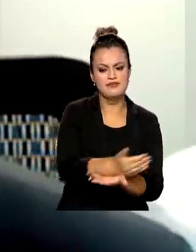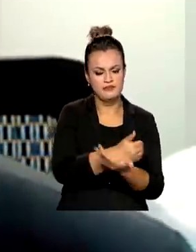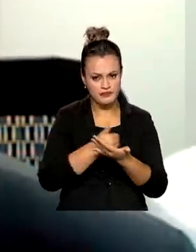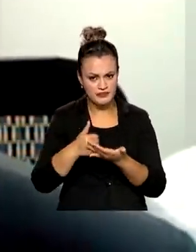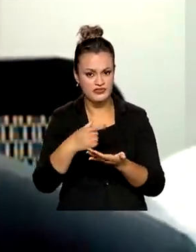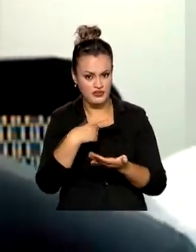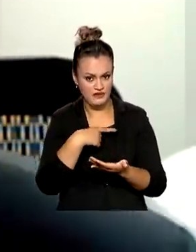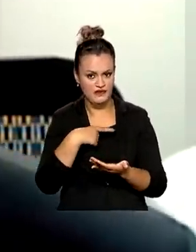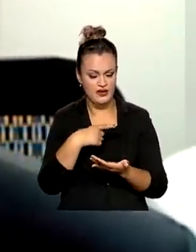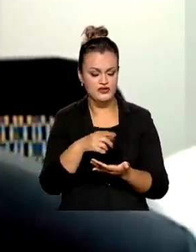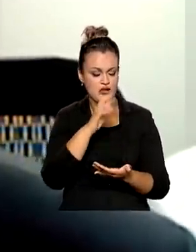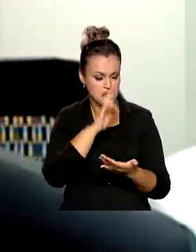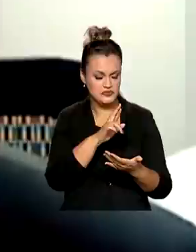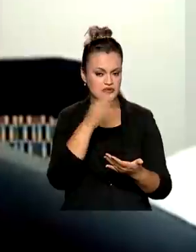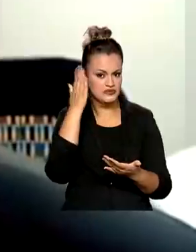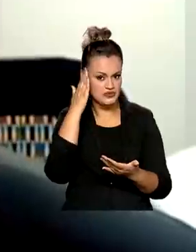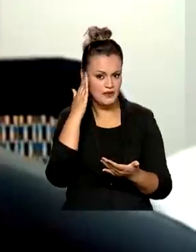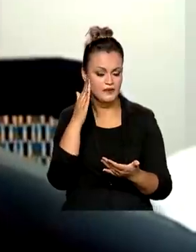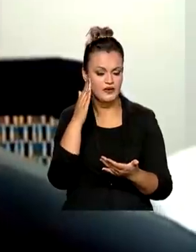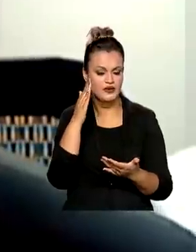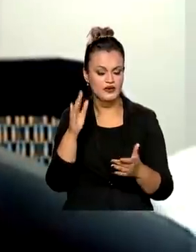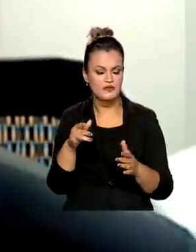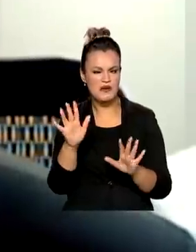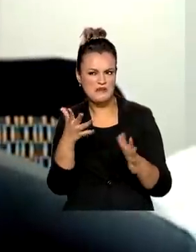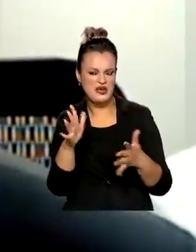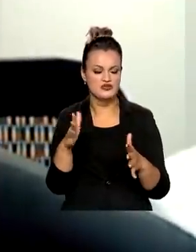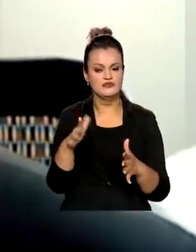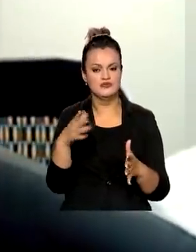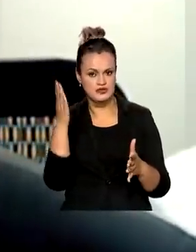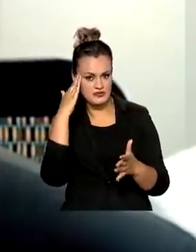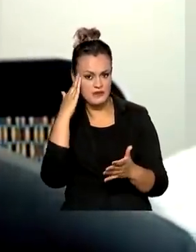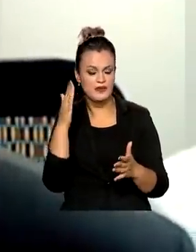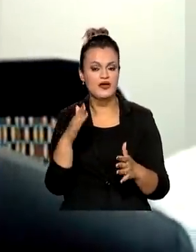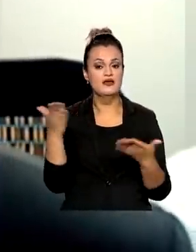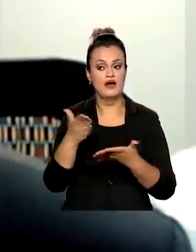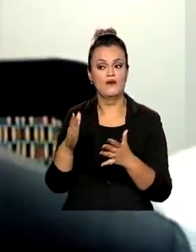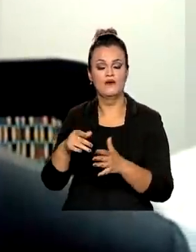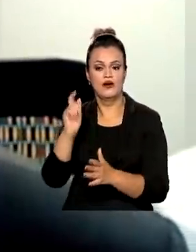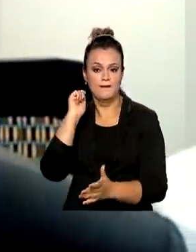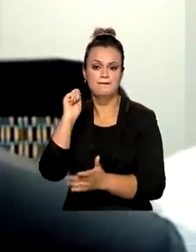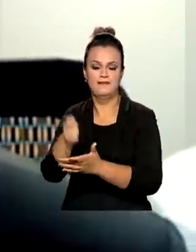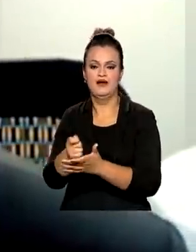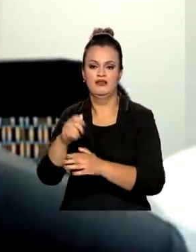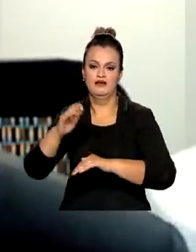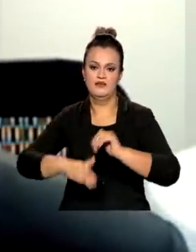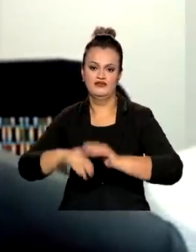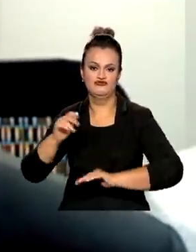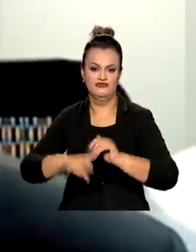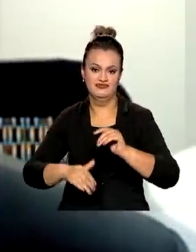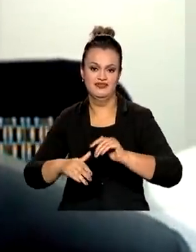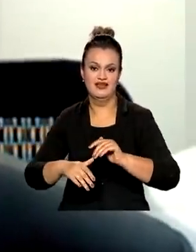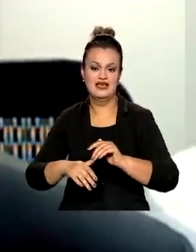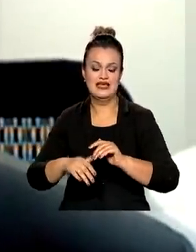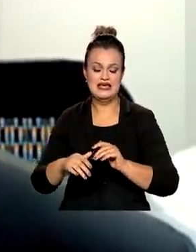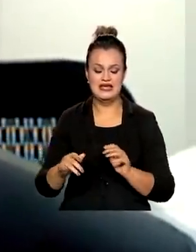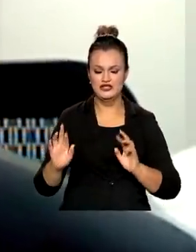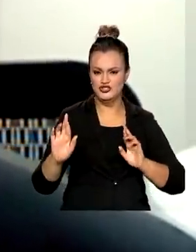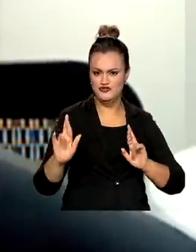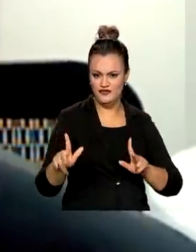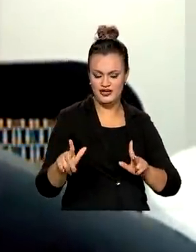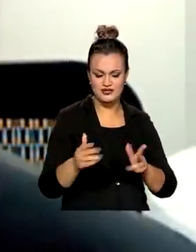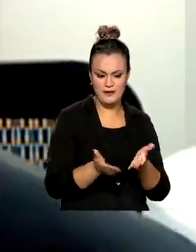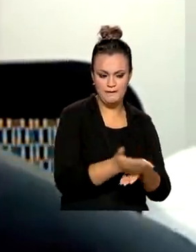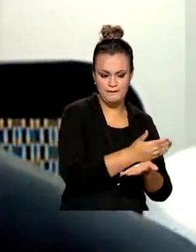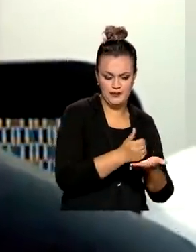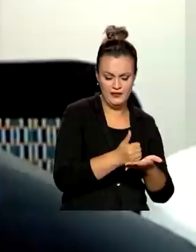o resultado na forma de estimativa e agora elas efetuam a apuração efetiva. E a diferença entre o que eles